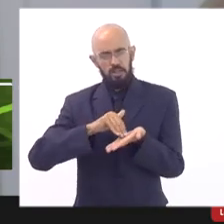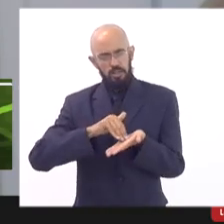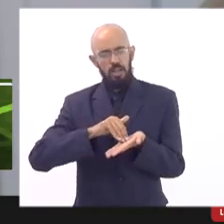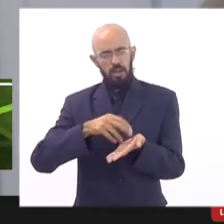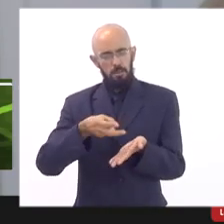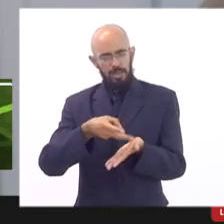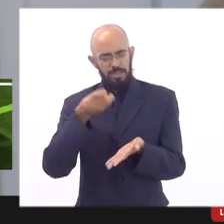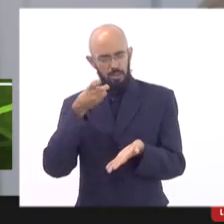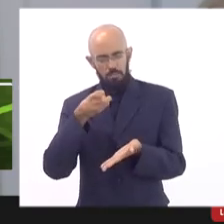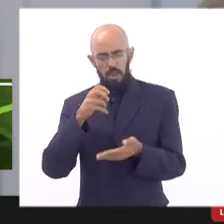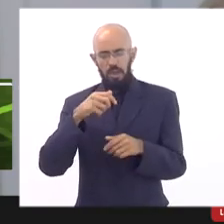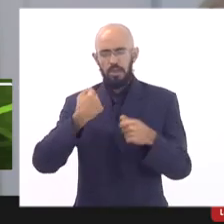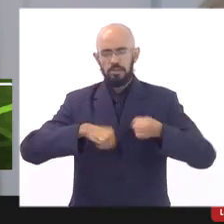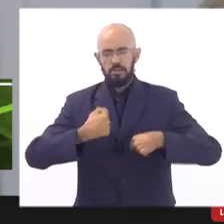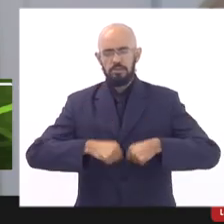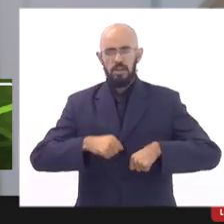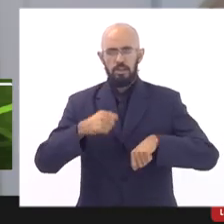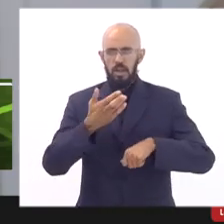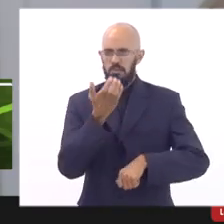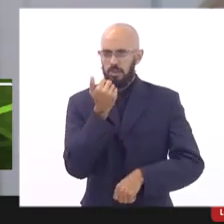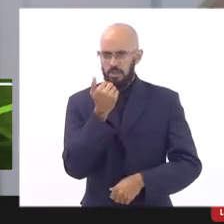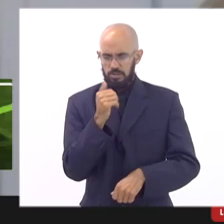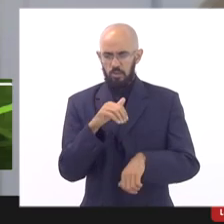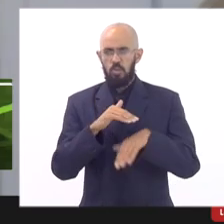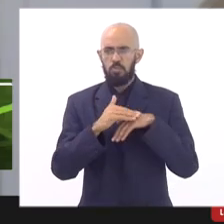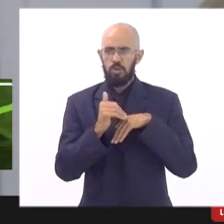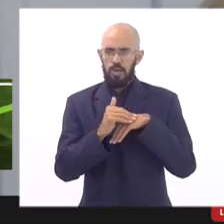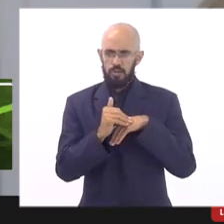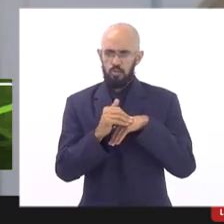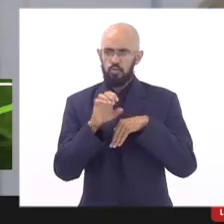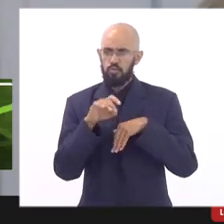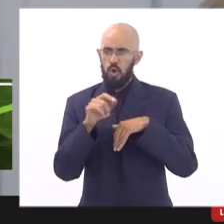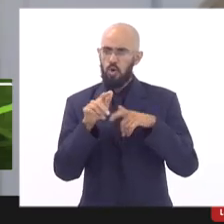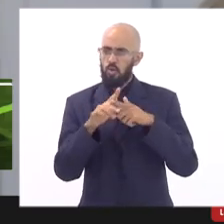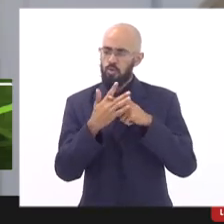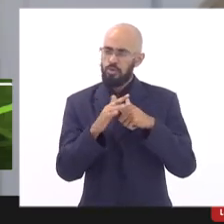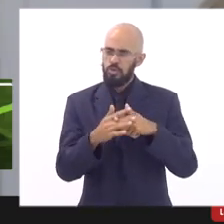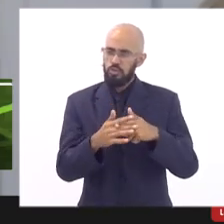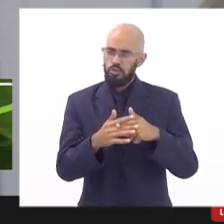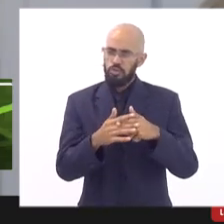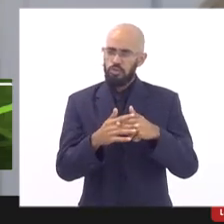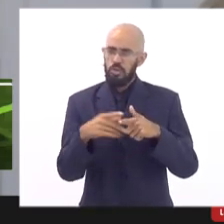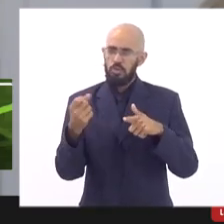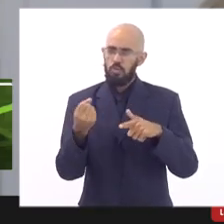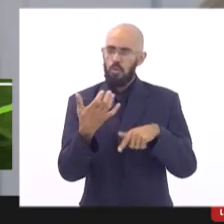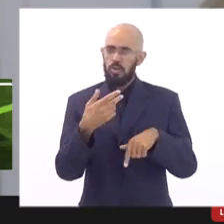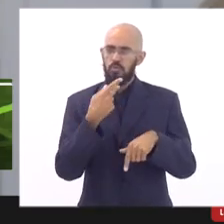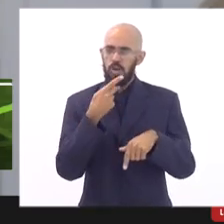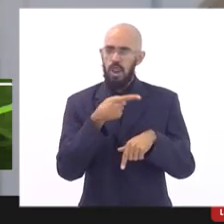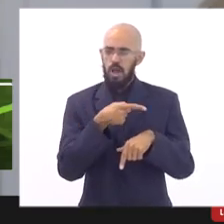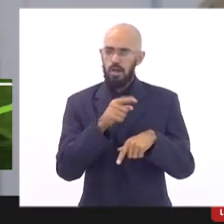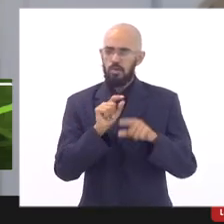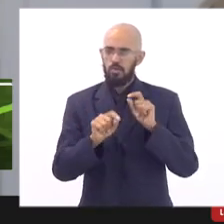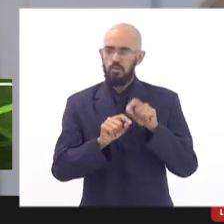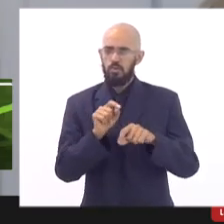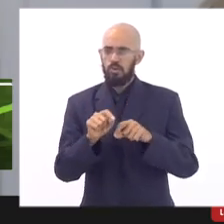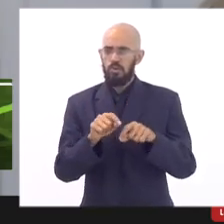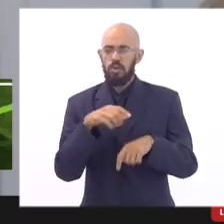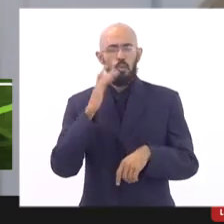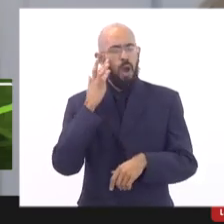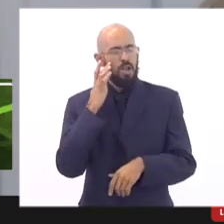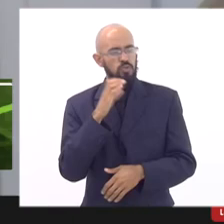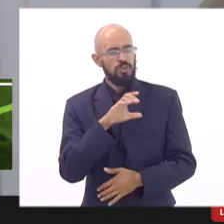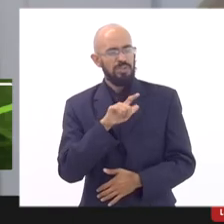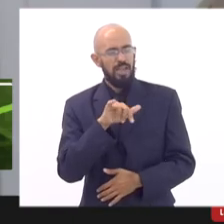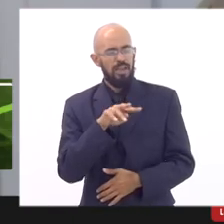parte da alimentação escolar eu queria só corrigir um pouquinho aí quando falar acho que foi até a linha que